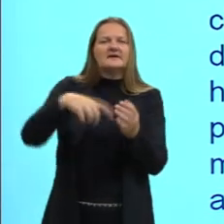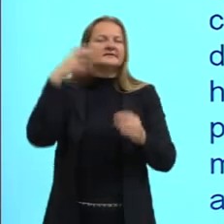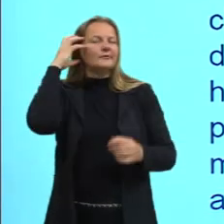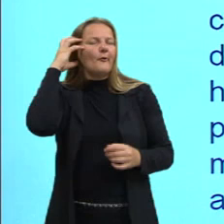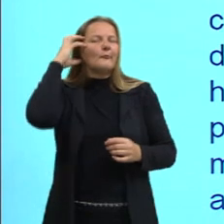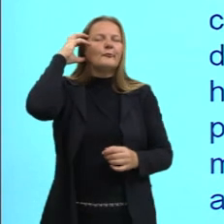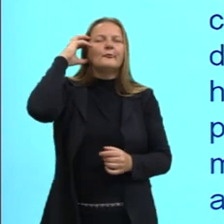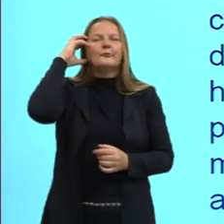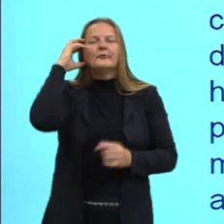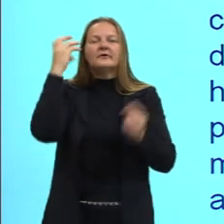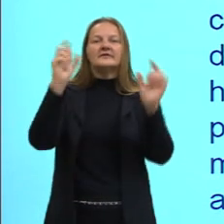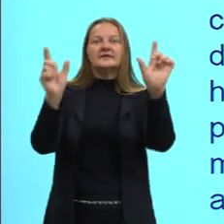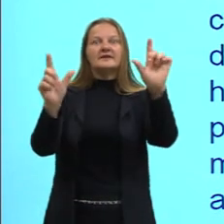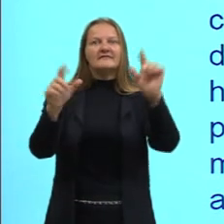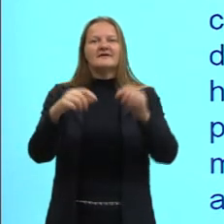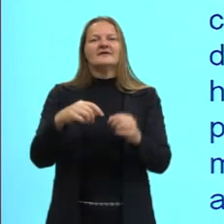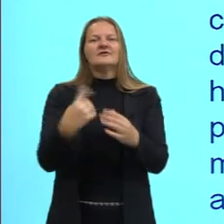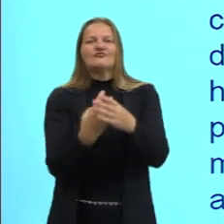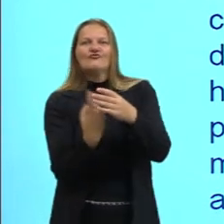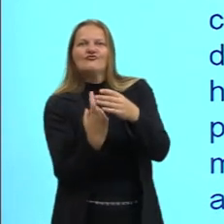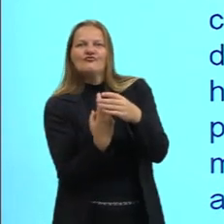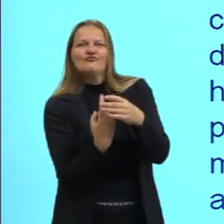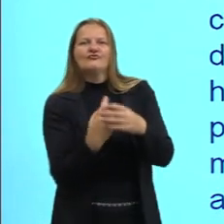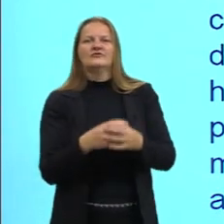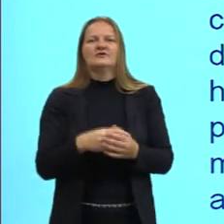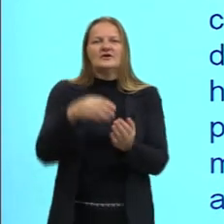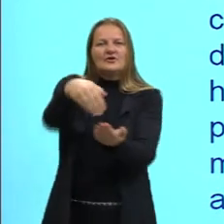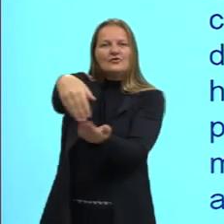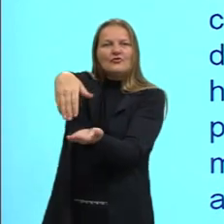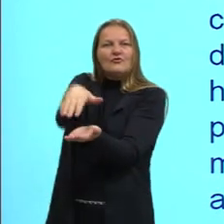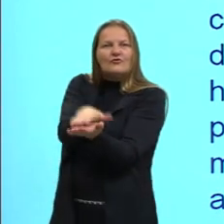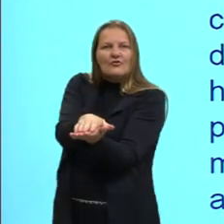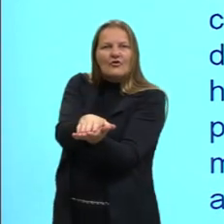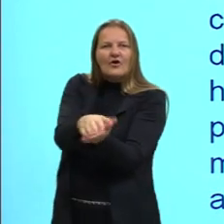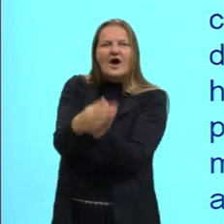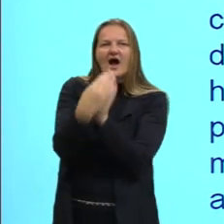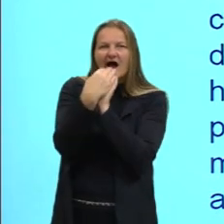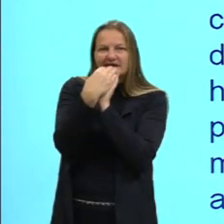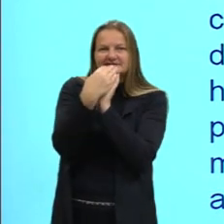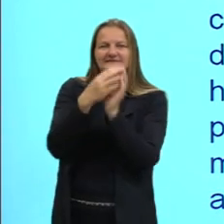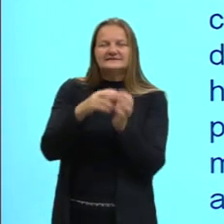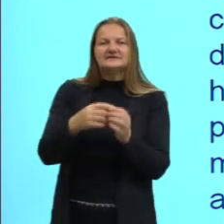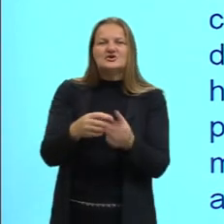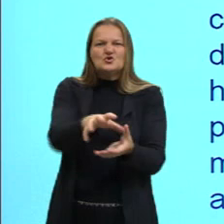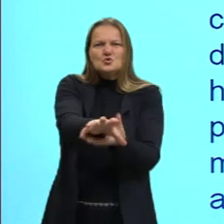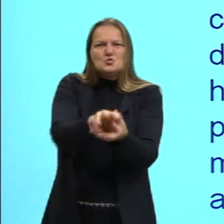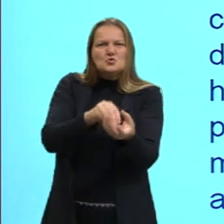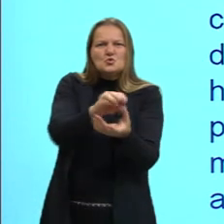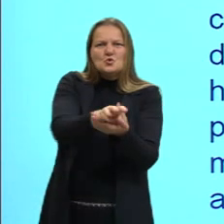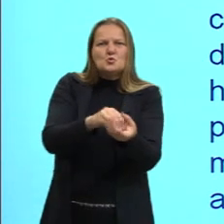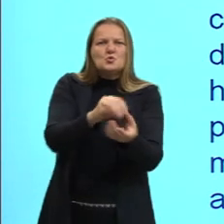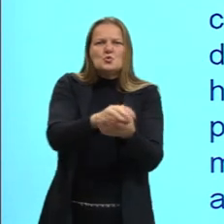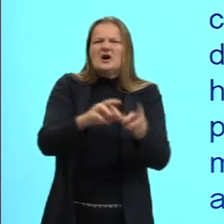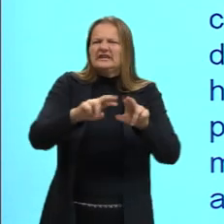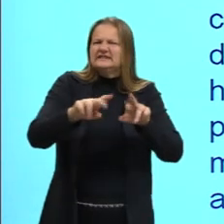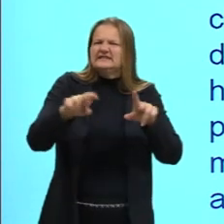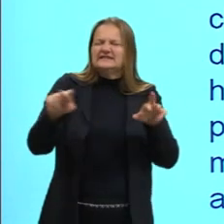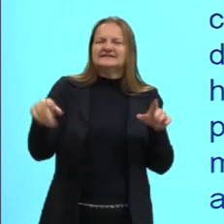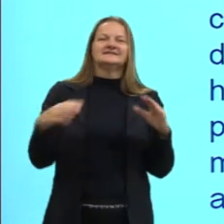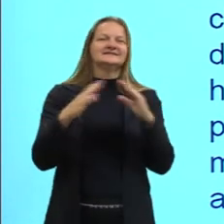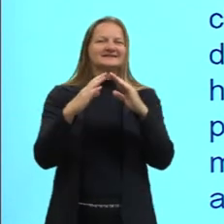televisões, lavadoras, torradeiras, aspiradores, muito mais.